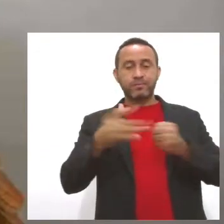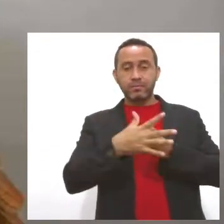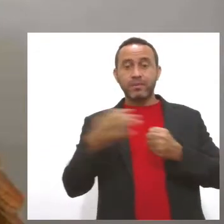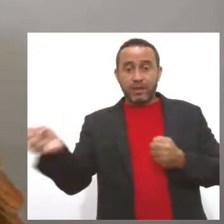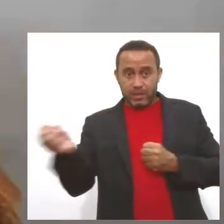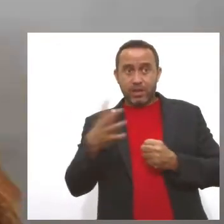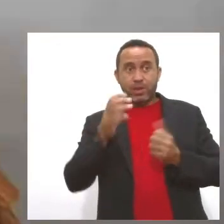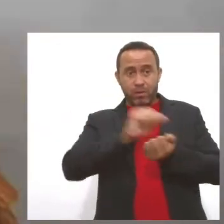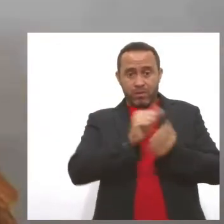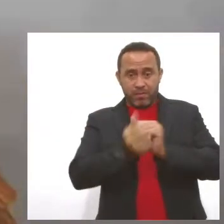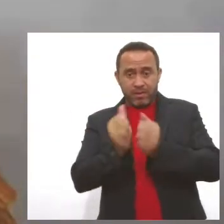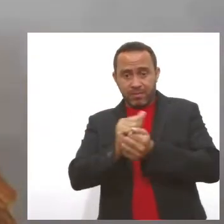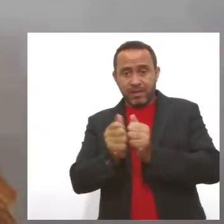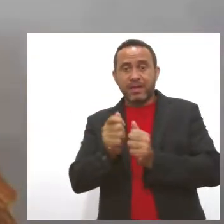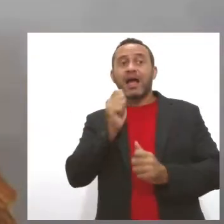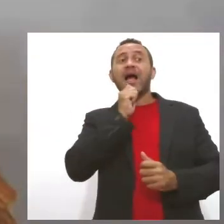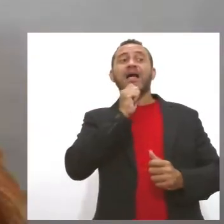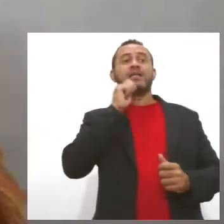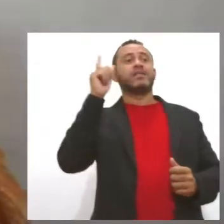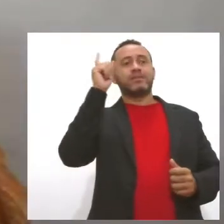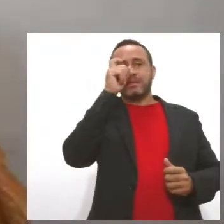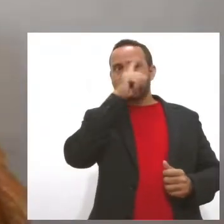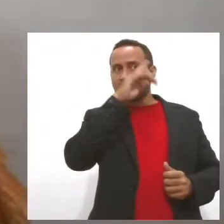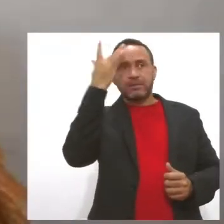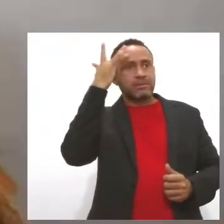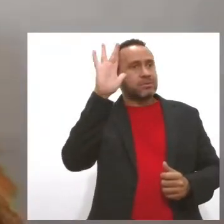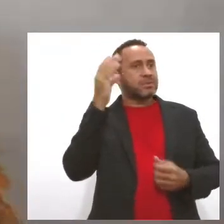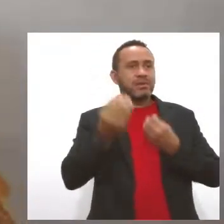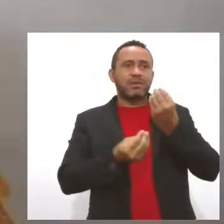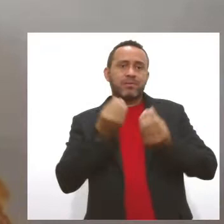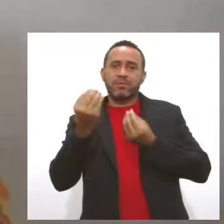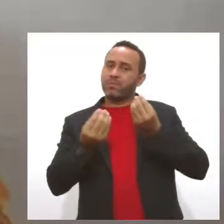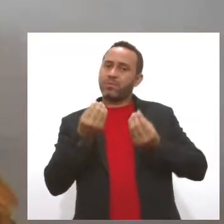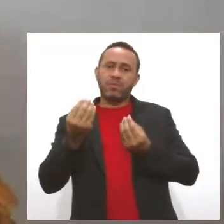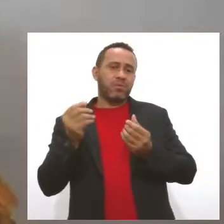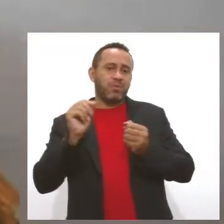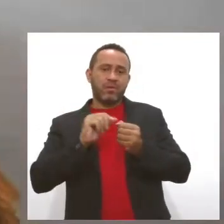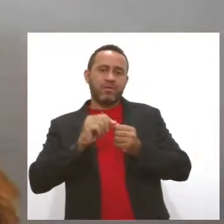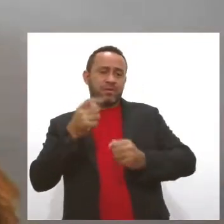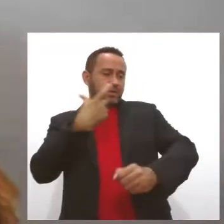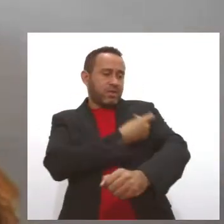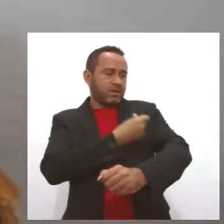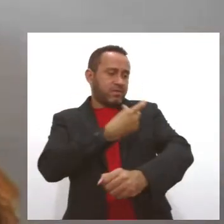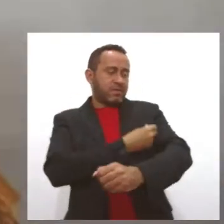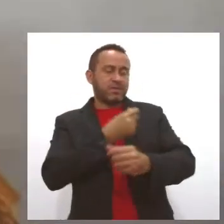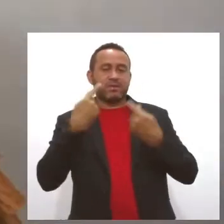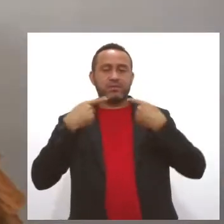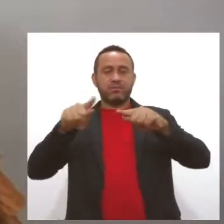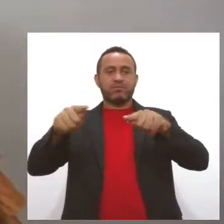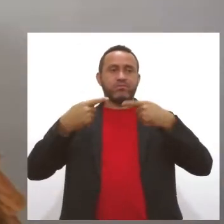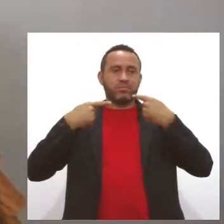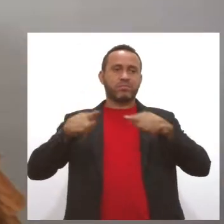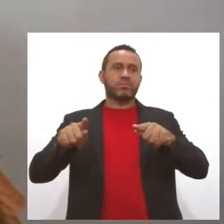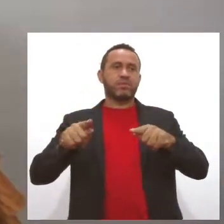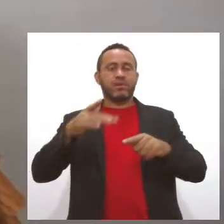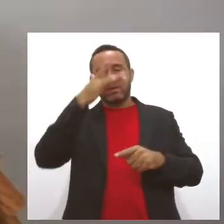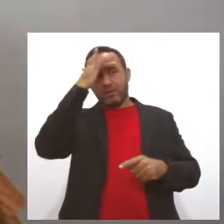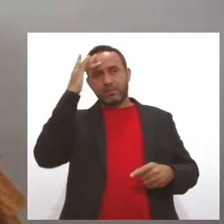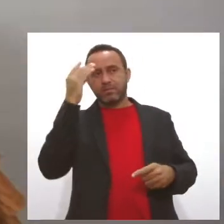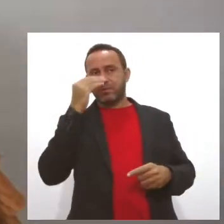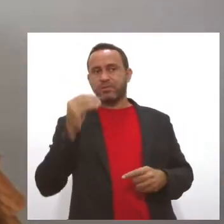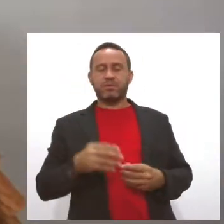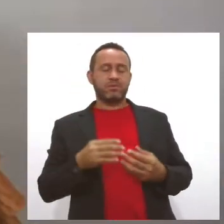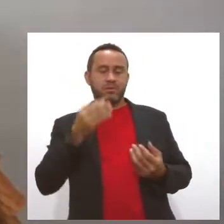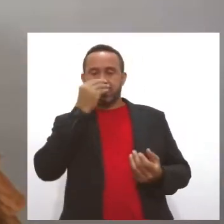está sendo ainda mais difícil. A gente não sabe a gravidade, não sabe como as vacinas vão reagir a ela. E as pessoas, infelizmente, não perceberam